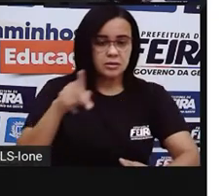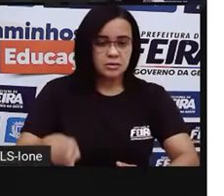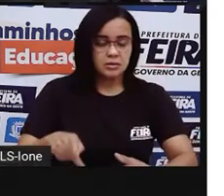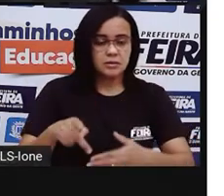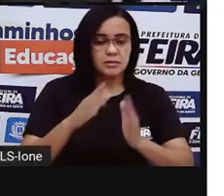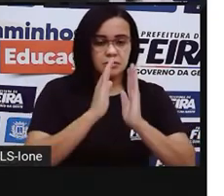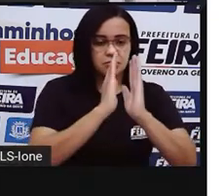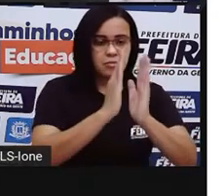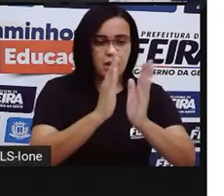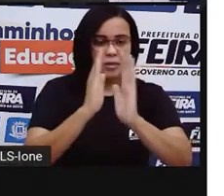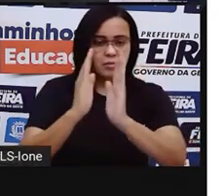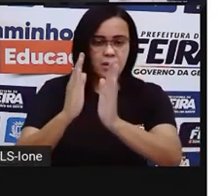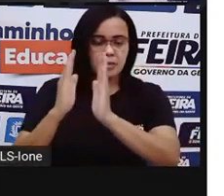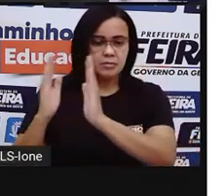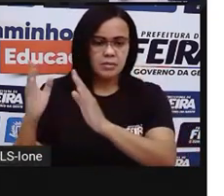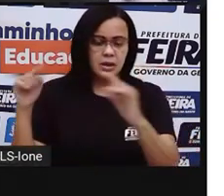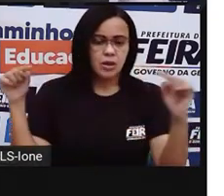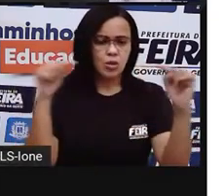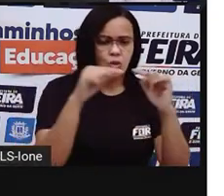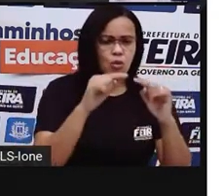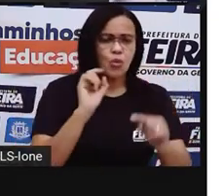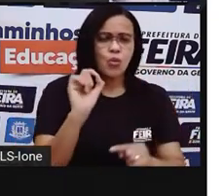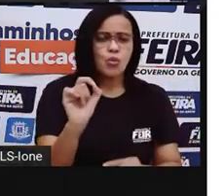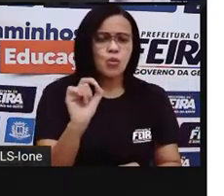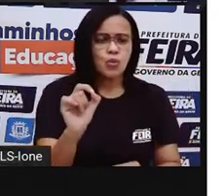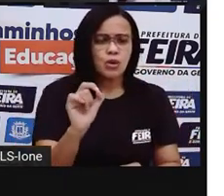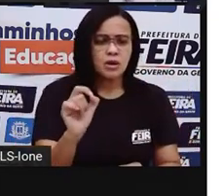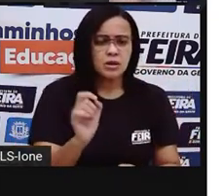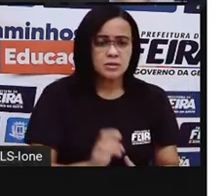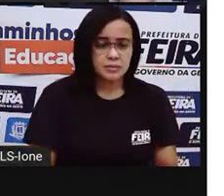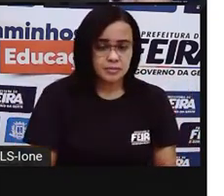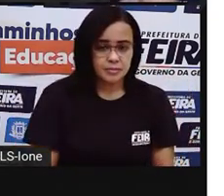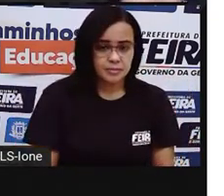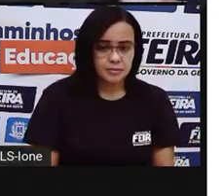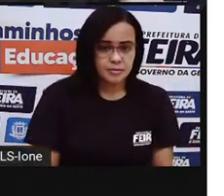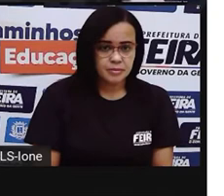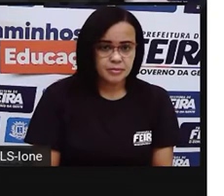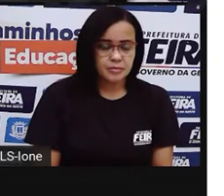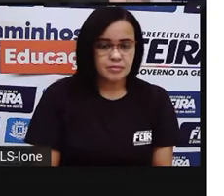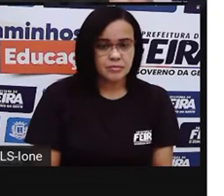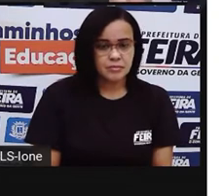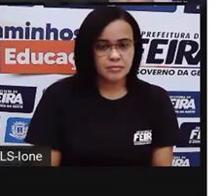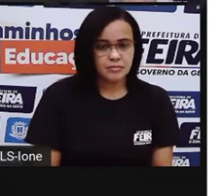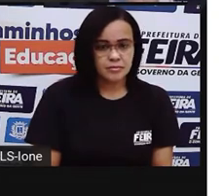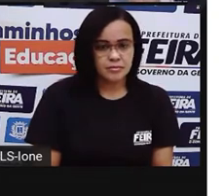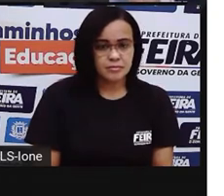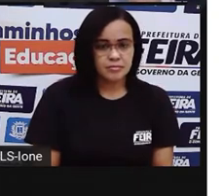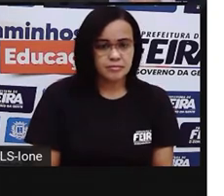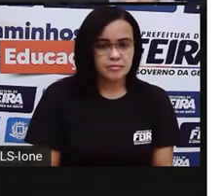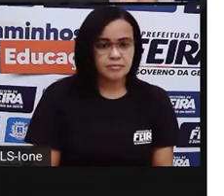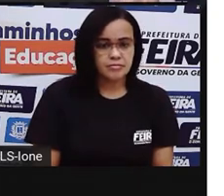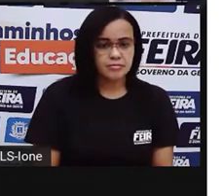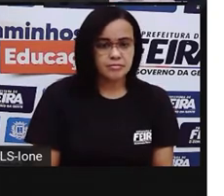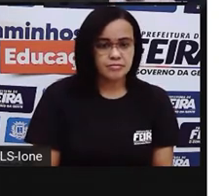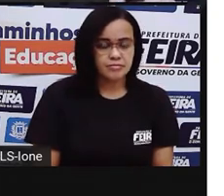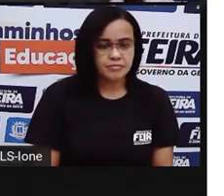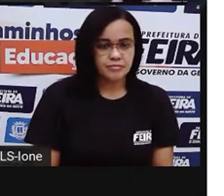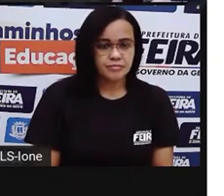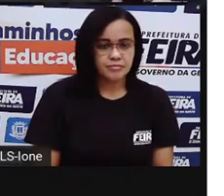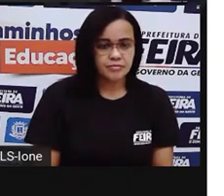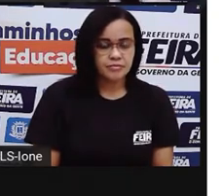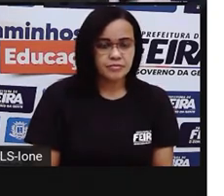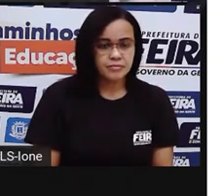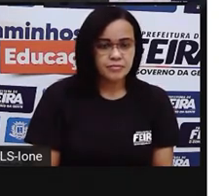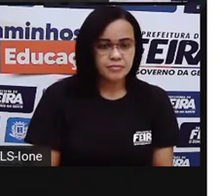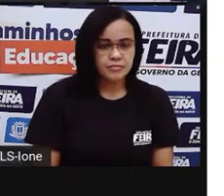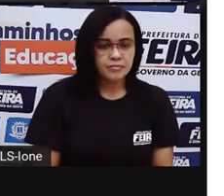dela? Quem sabe me dizer? A criança que está logo à frente, né? Então a que está logo à frente é essa aqui. Qual